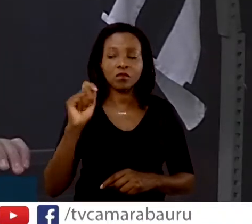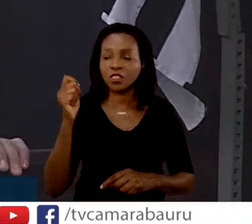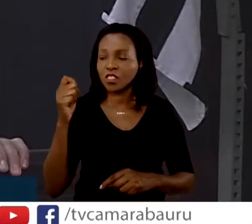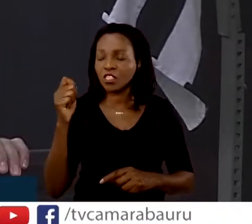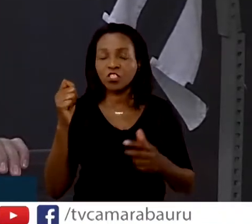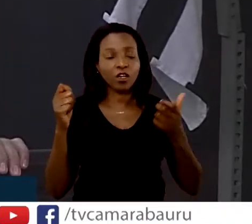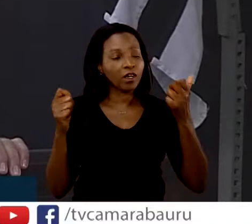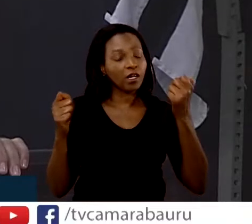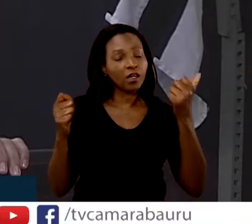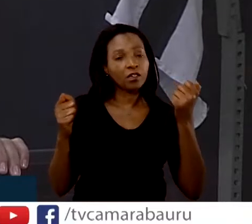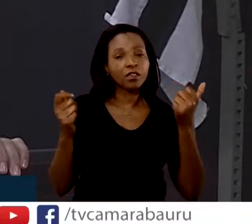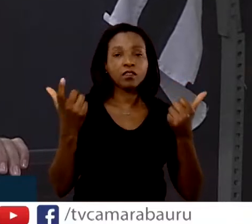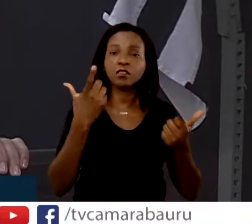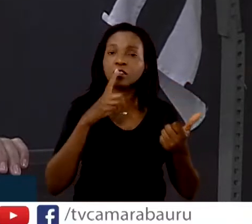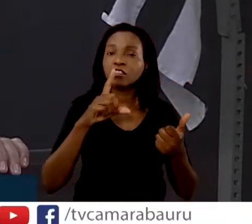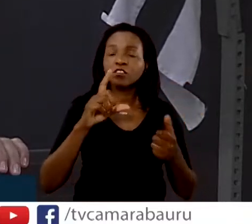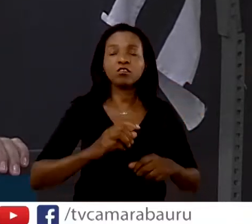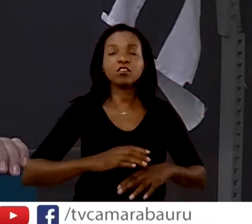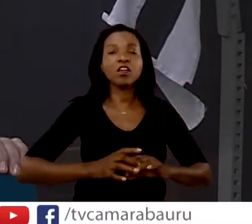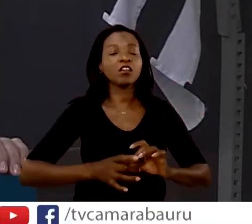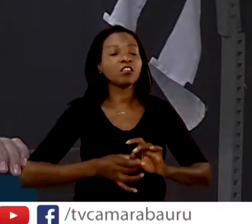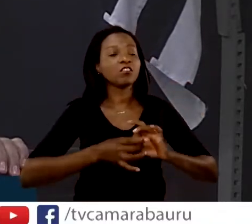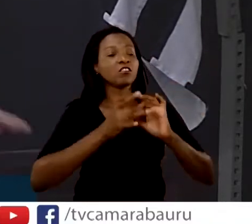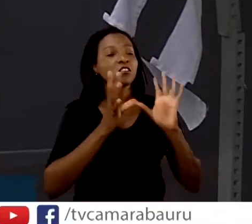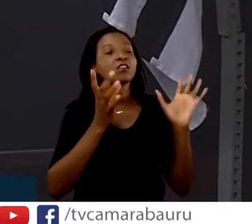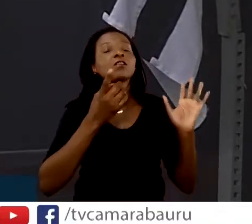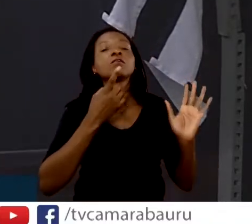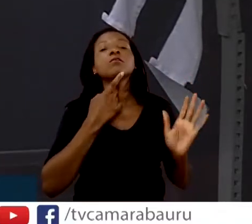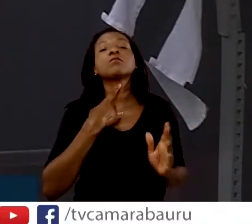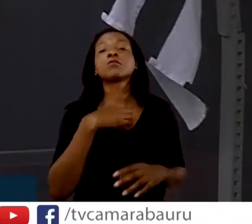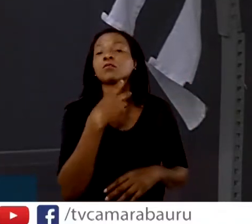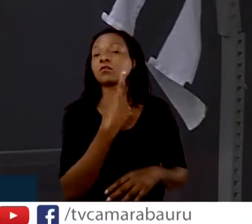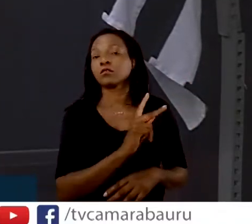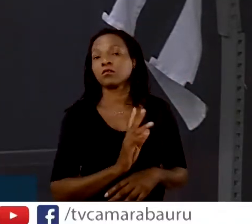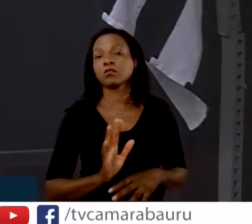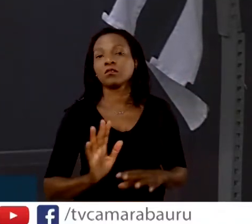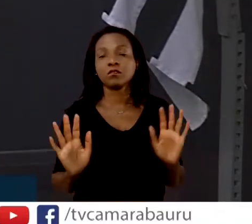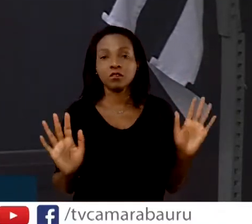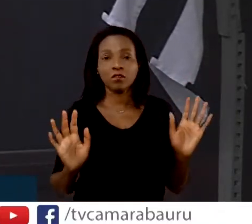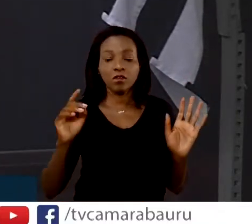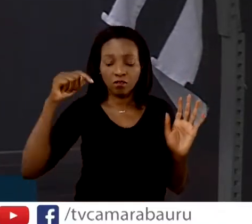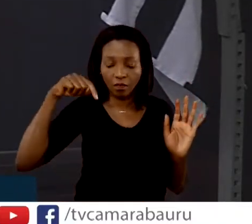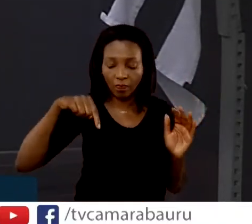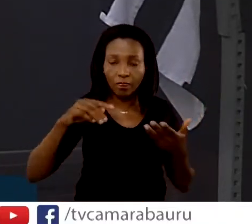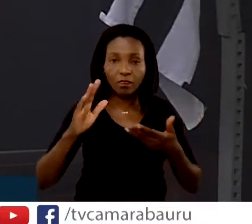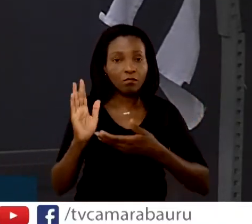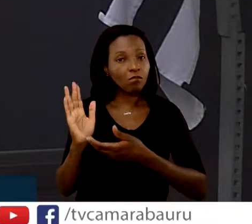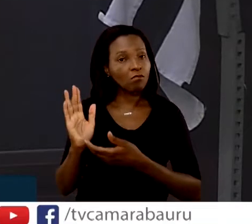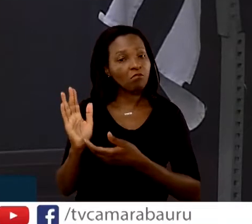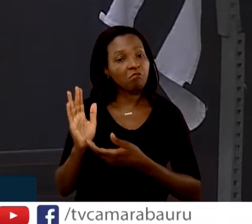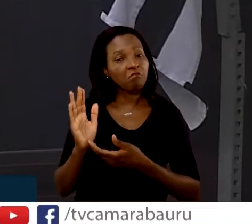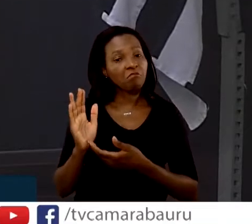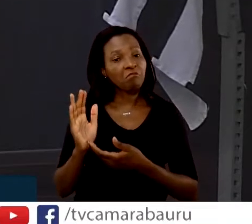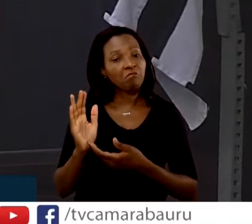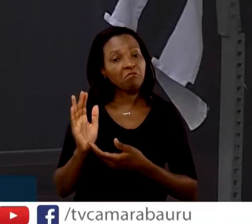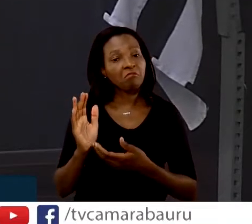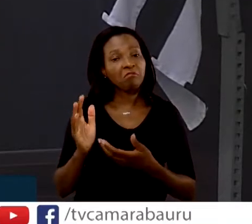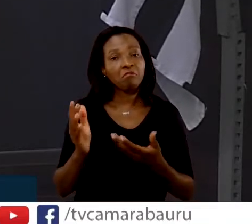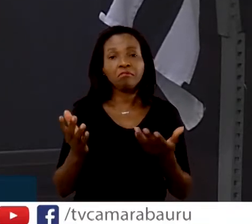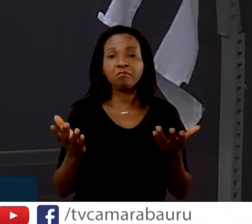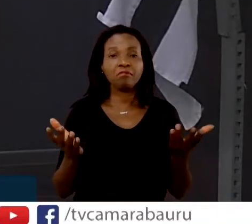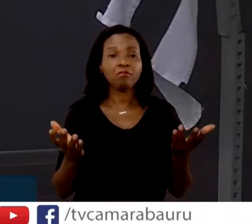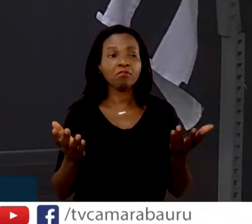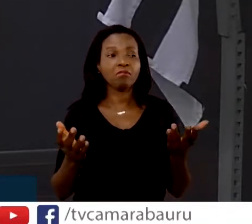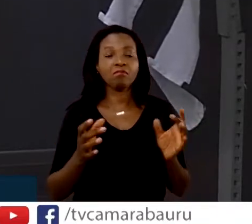fazer o que bem entende que é. E esta casa, simplesmente, está realmente falando assim, olha, faz,